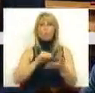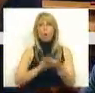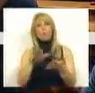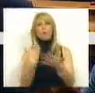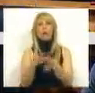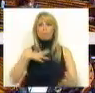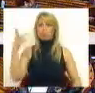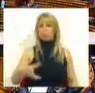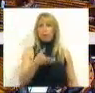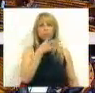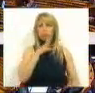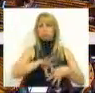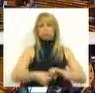a desgraça.